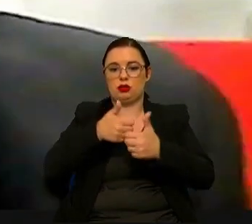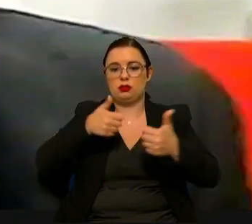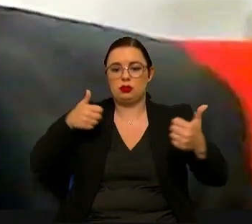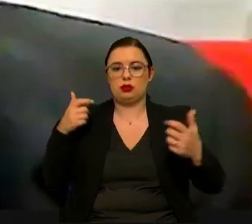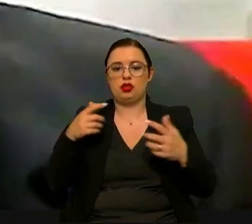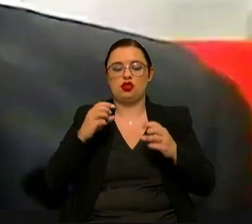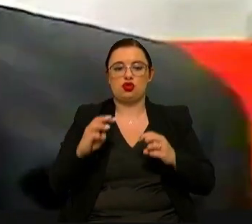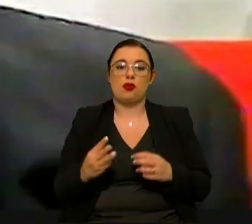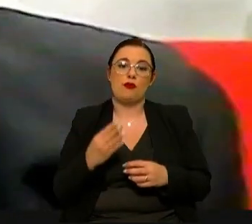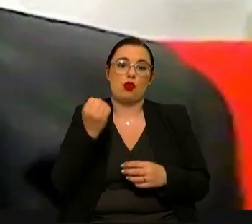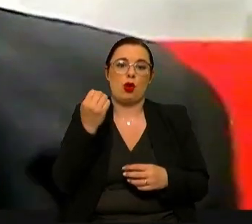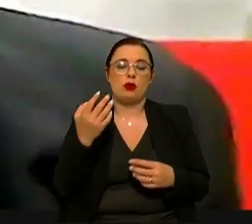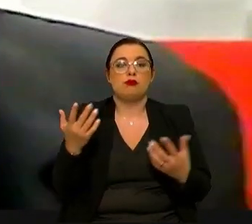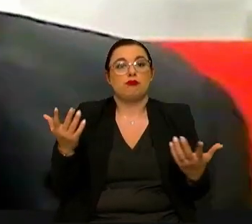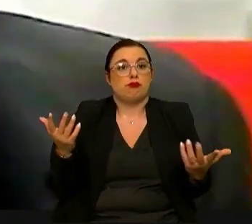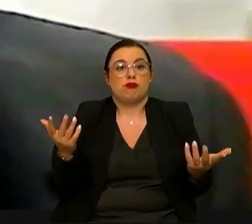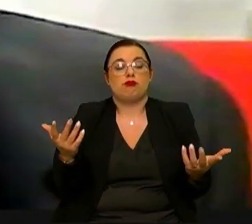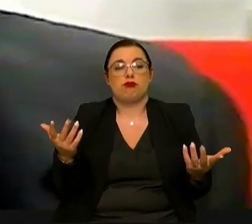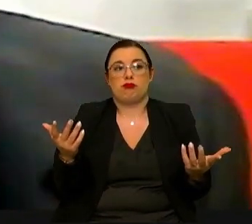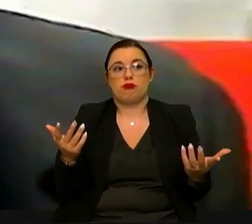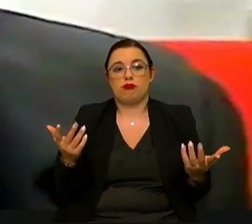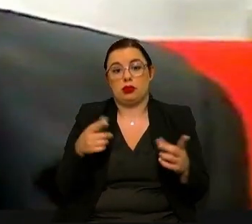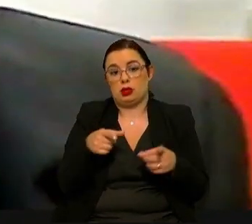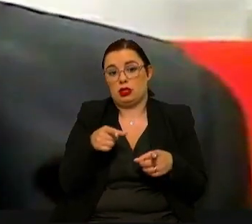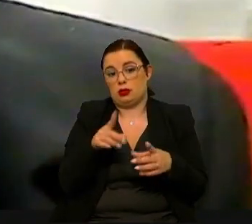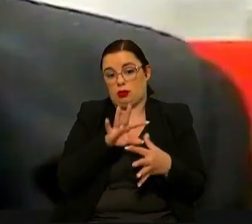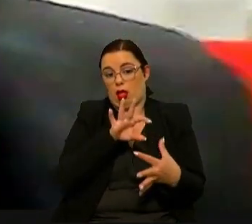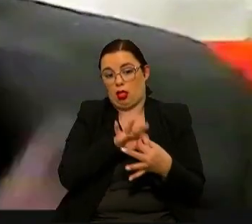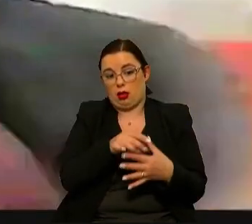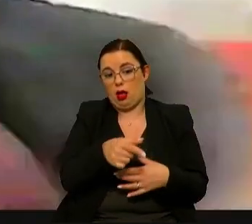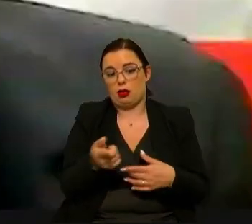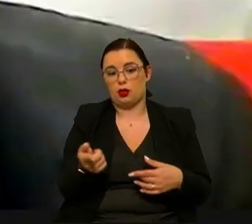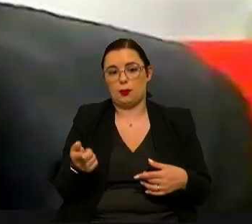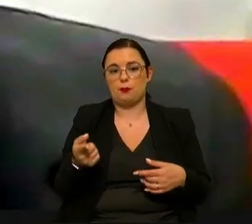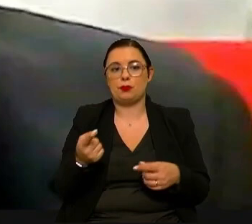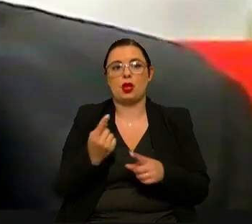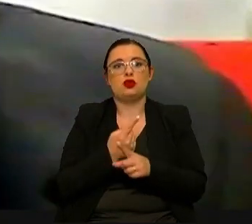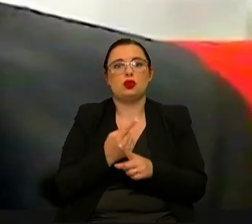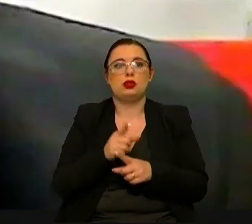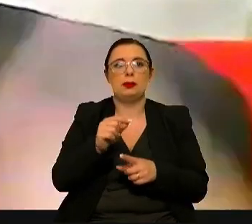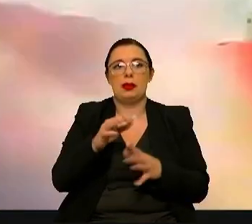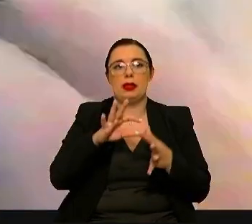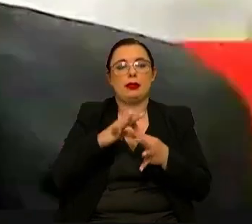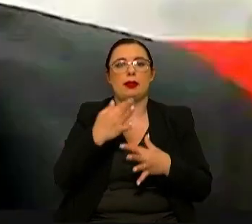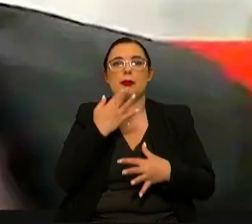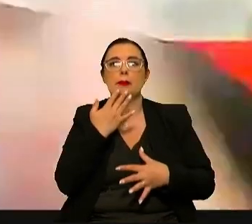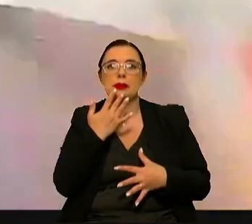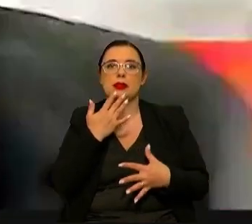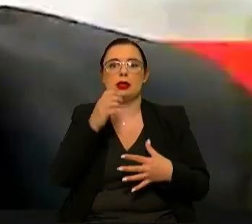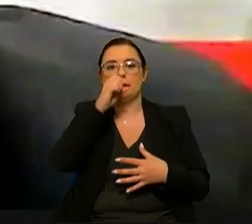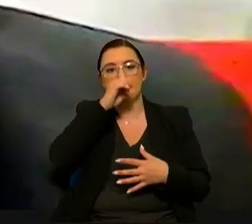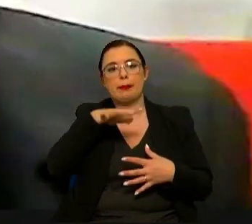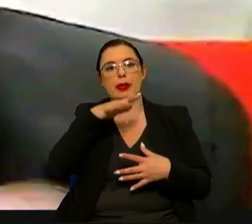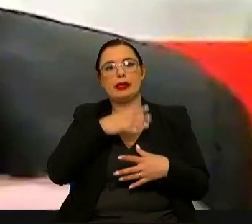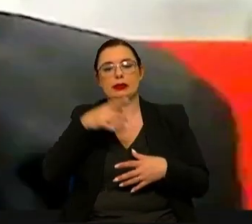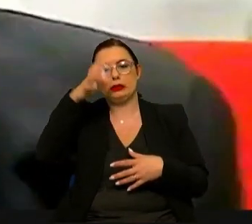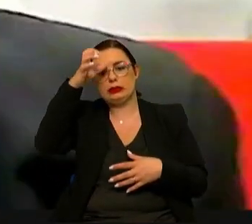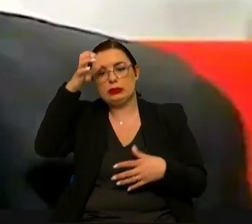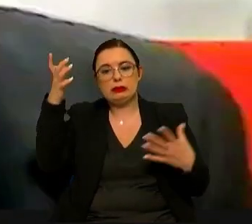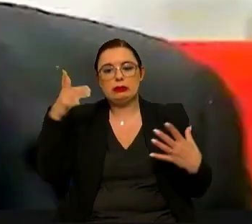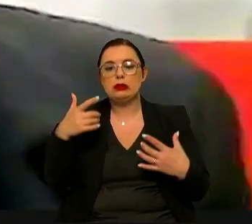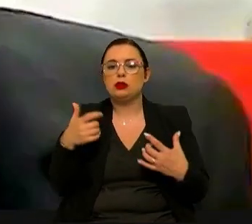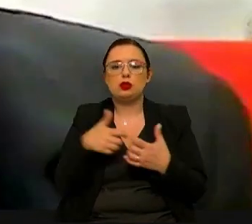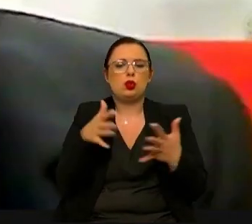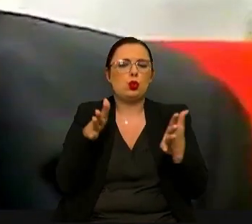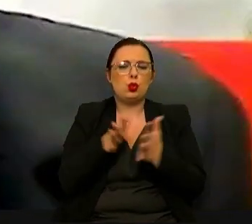softwares que estão, de facto, associados, as questões, obviamente, das baterias, dos parques inteligentes, tudo questões que